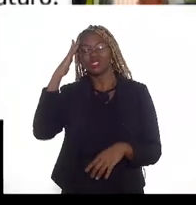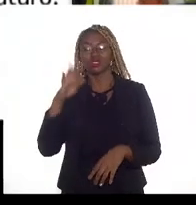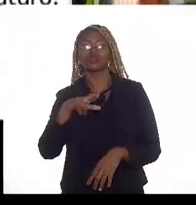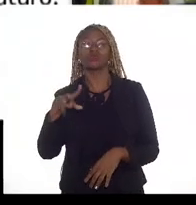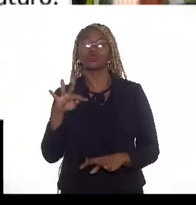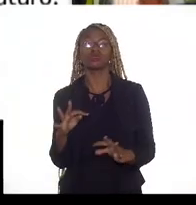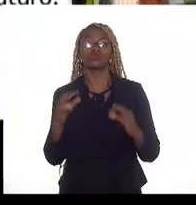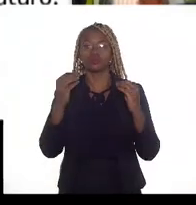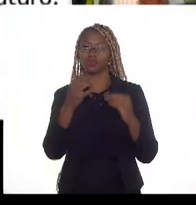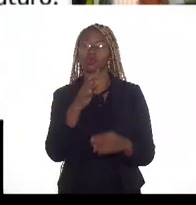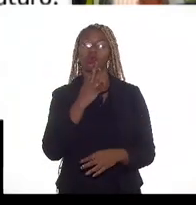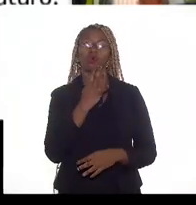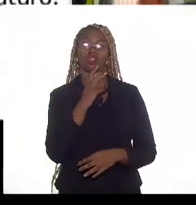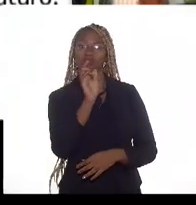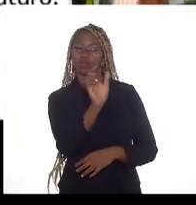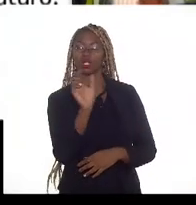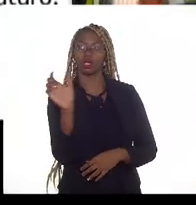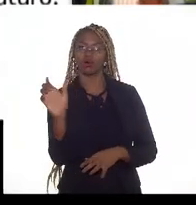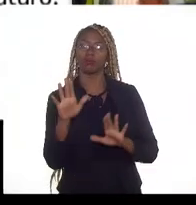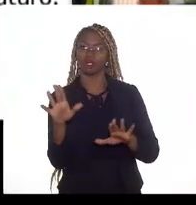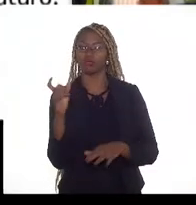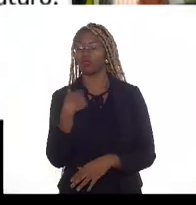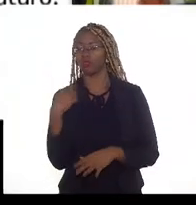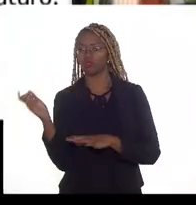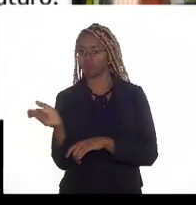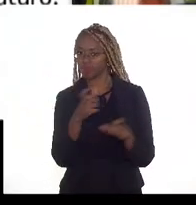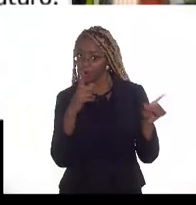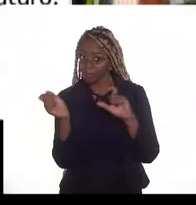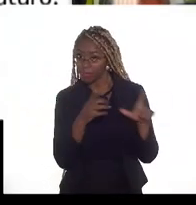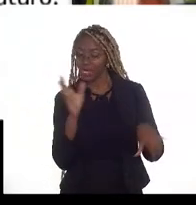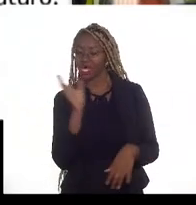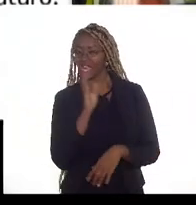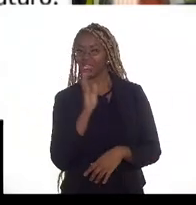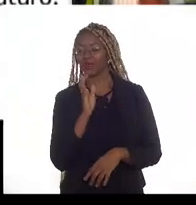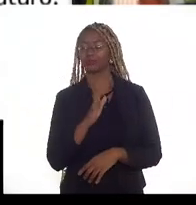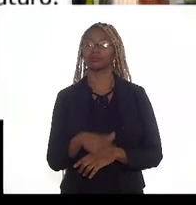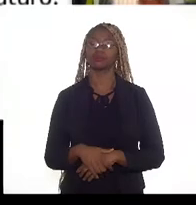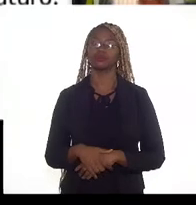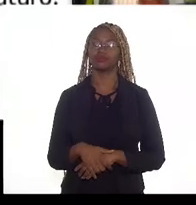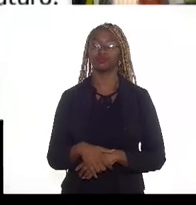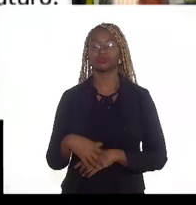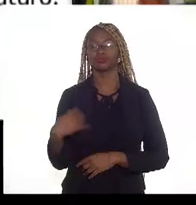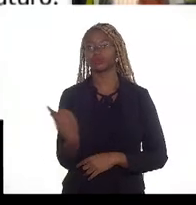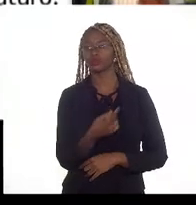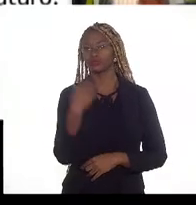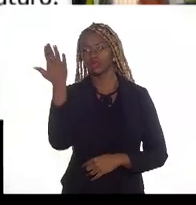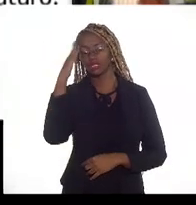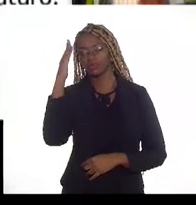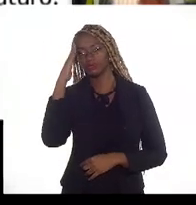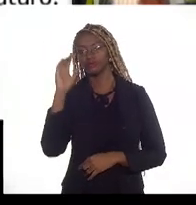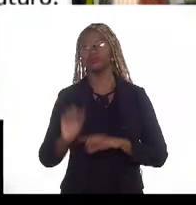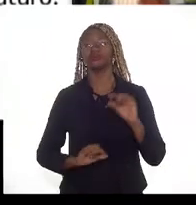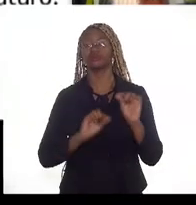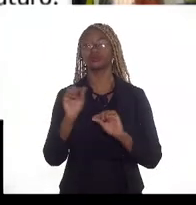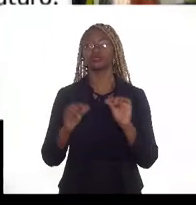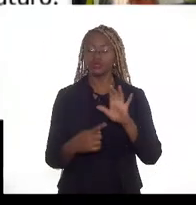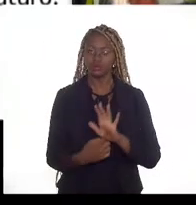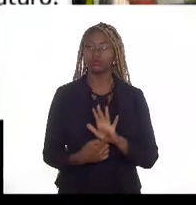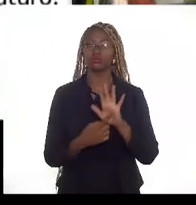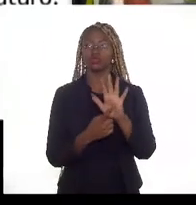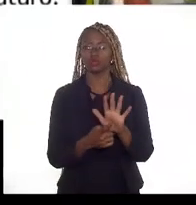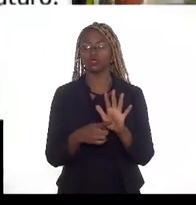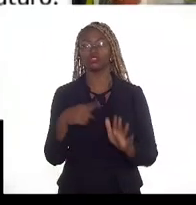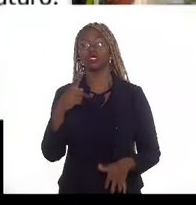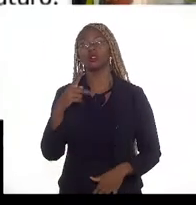pode conhecer os termos, mas aí eu vou passar rápido. A gente tem que entender o que traz o petróleo para a superfície e a pressão do